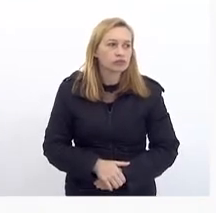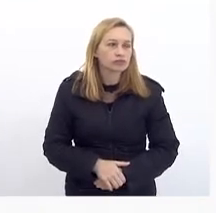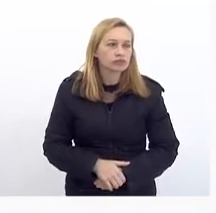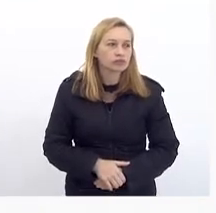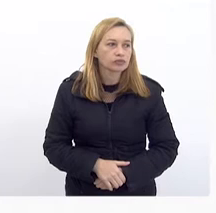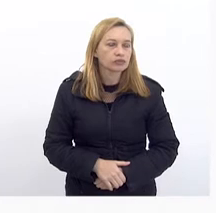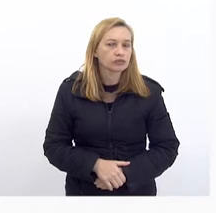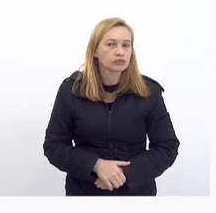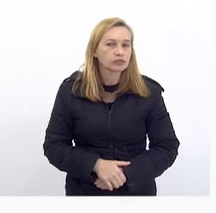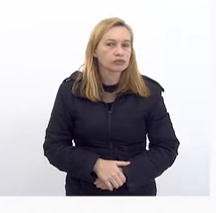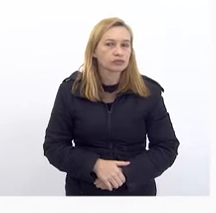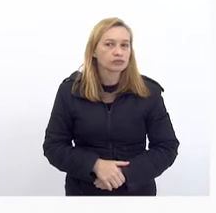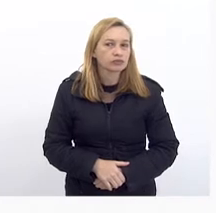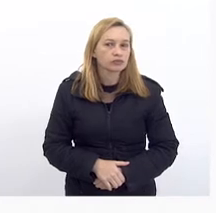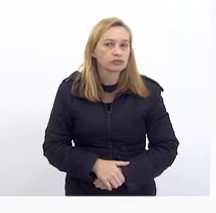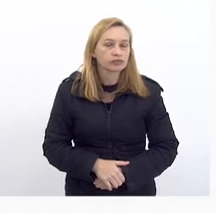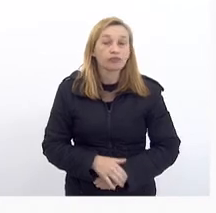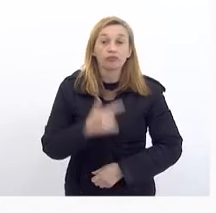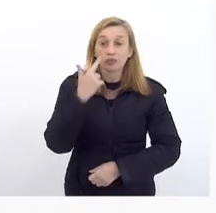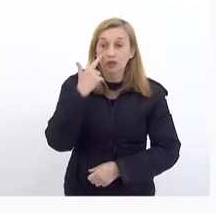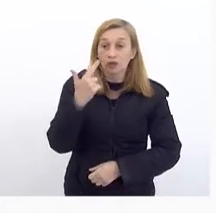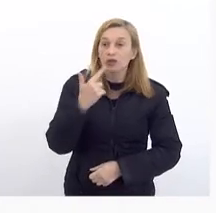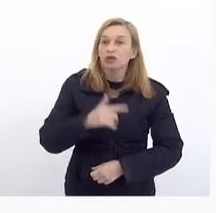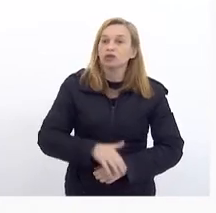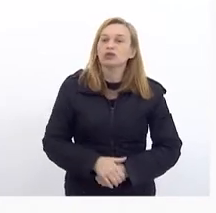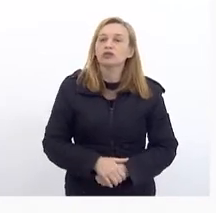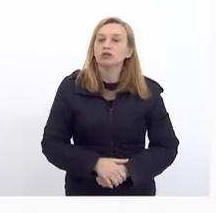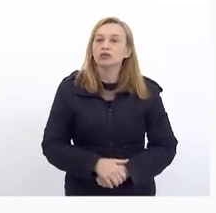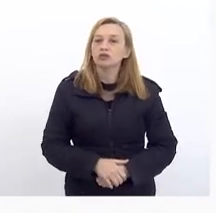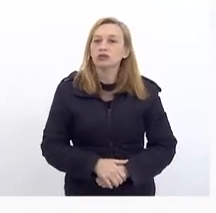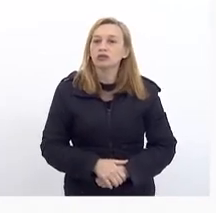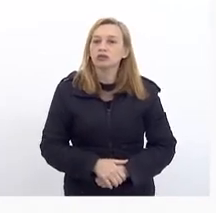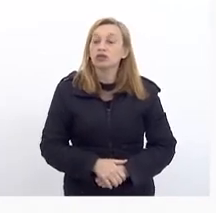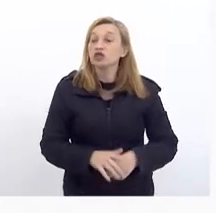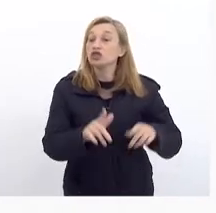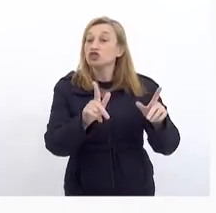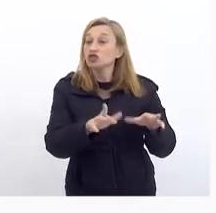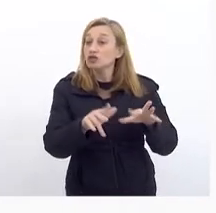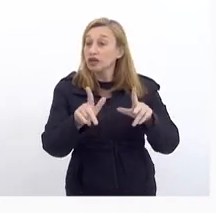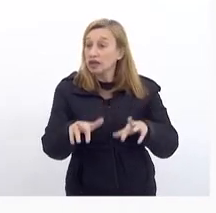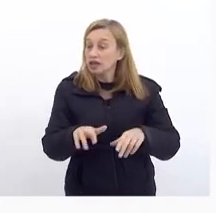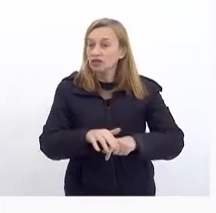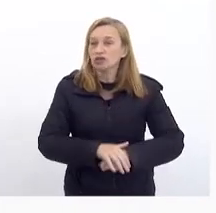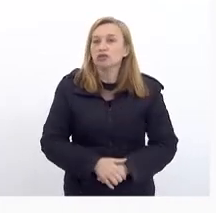É Vendo Vendo De uma maneira Diferente A